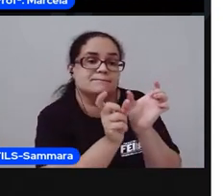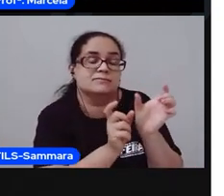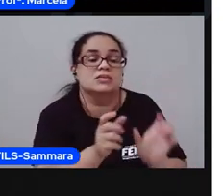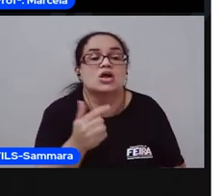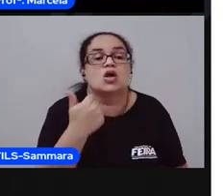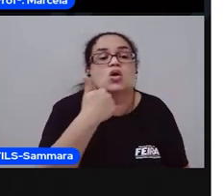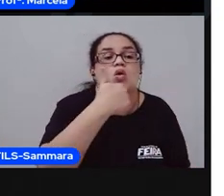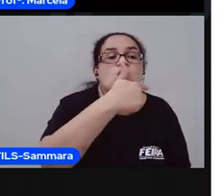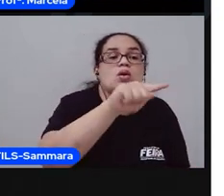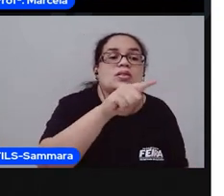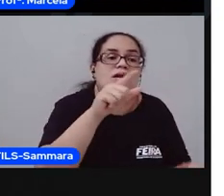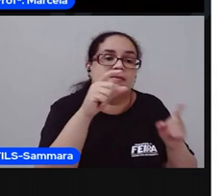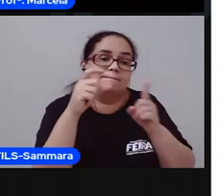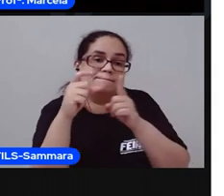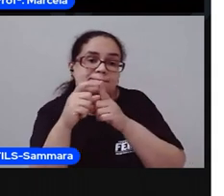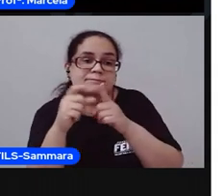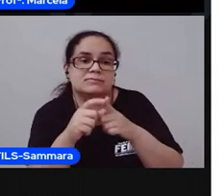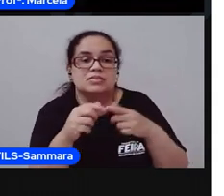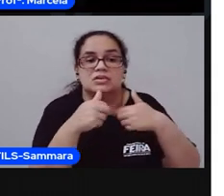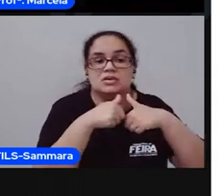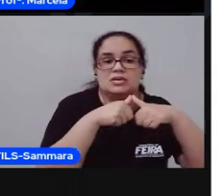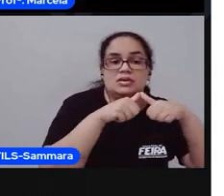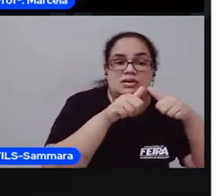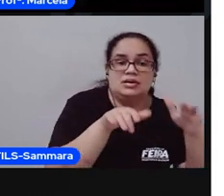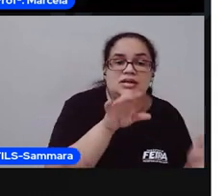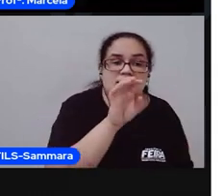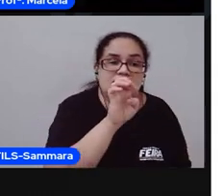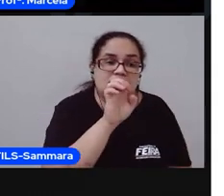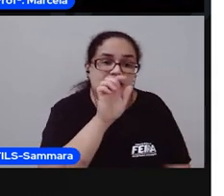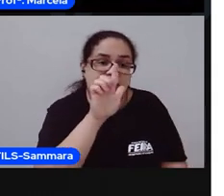outra palavra. Só vai ficar ele.